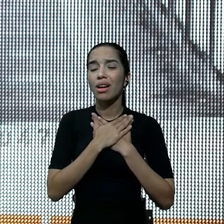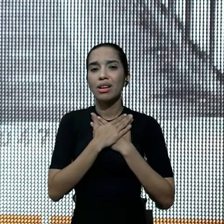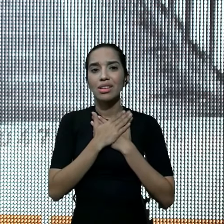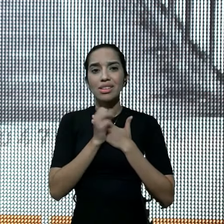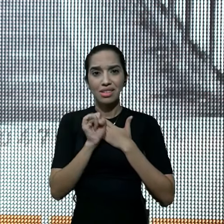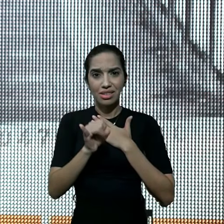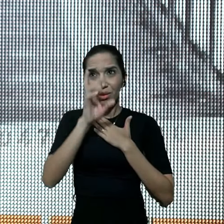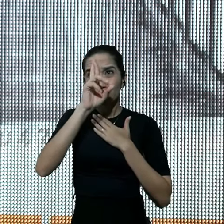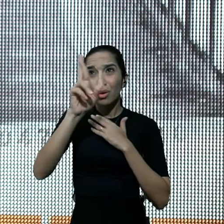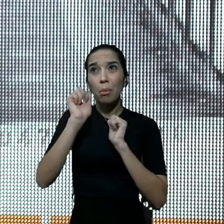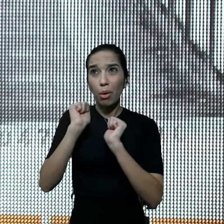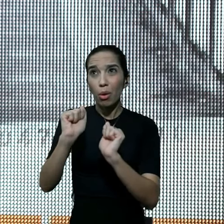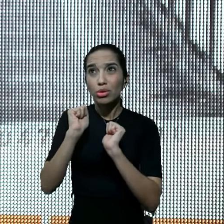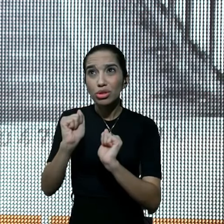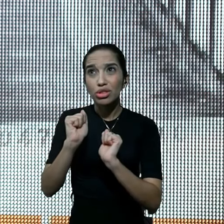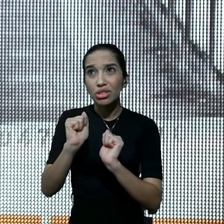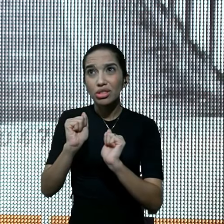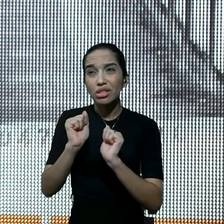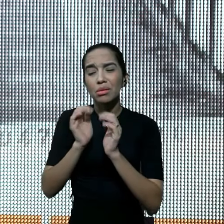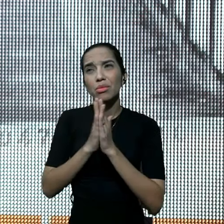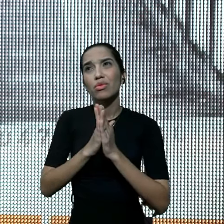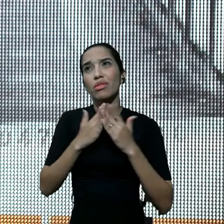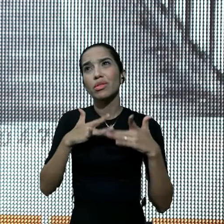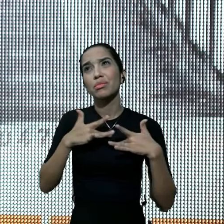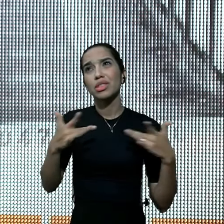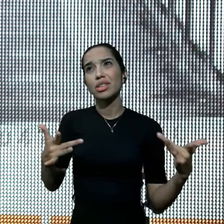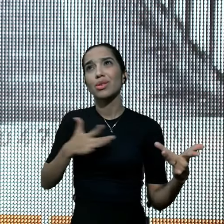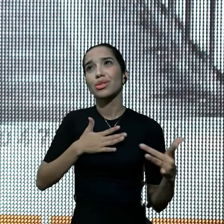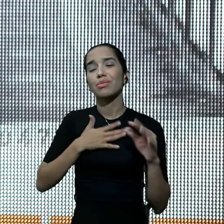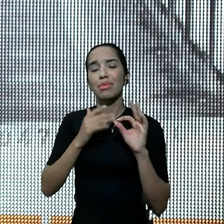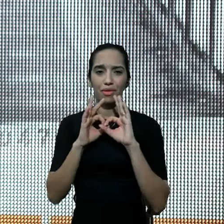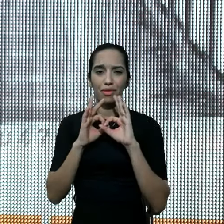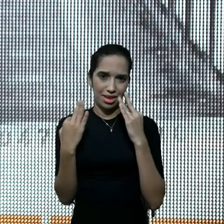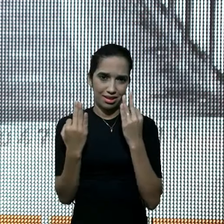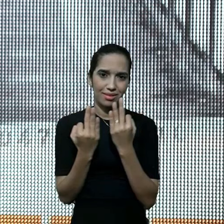se o Senhor puder, e se o Senhor quiser, tem compaixão, da minha família,